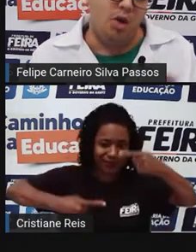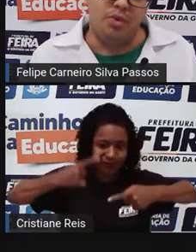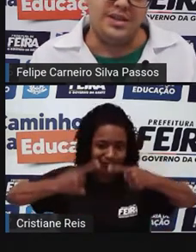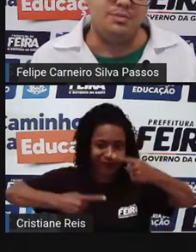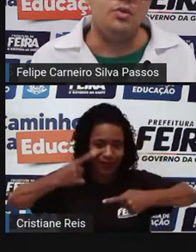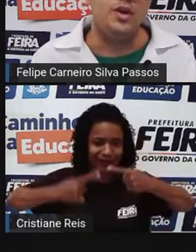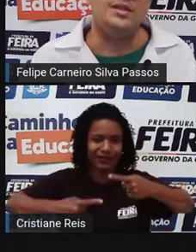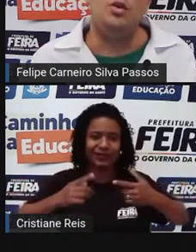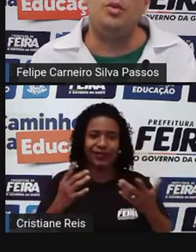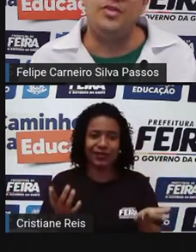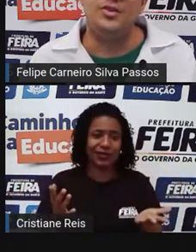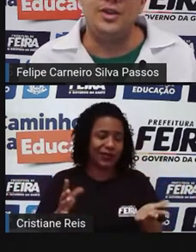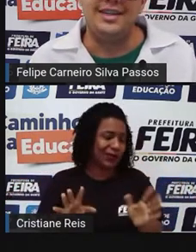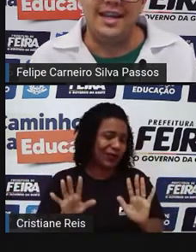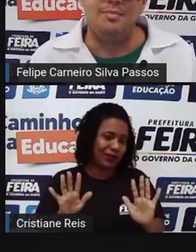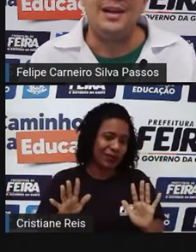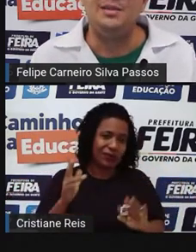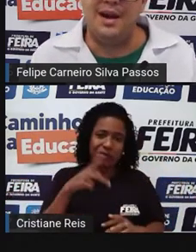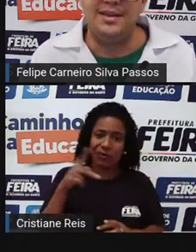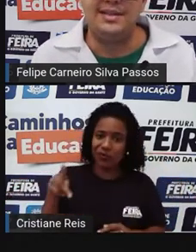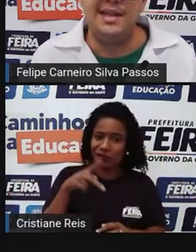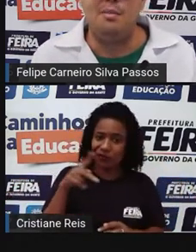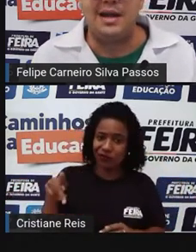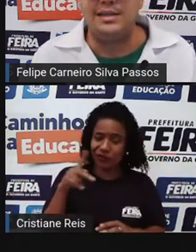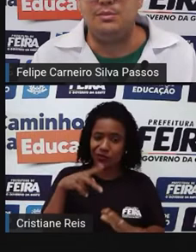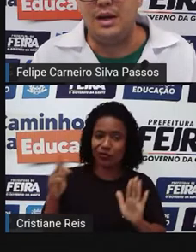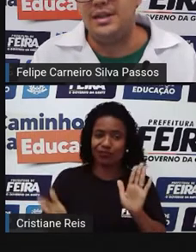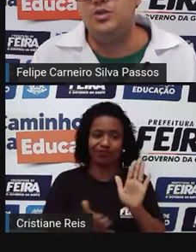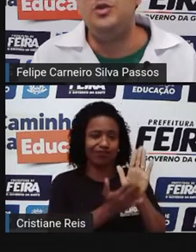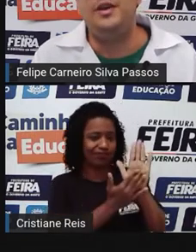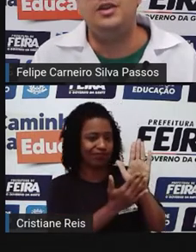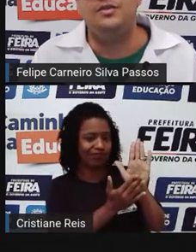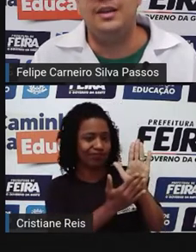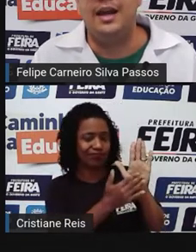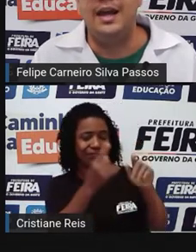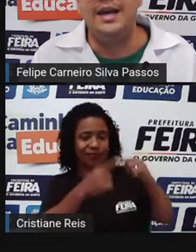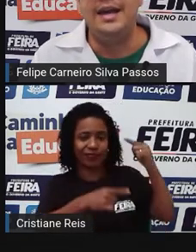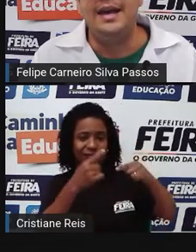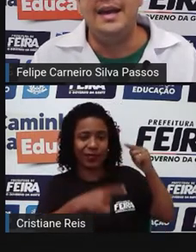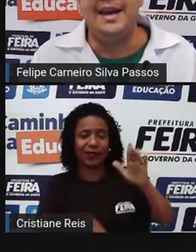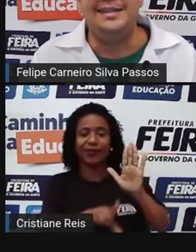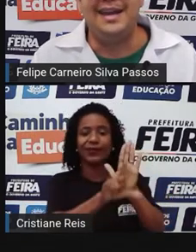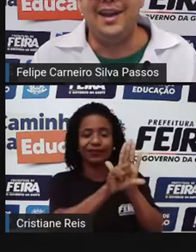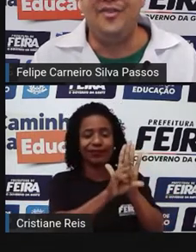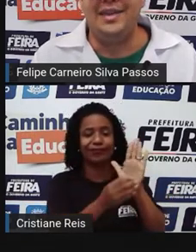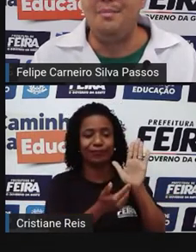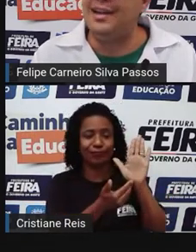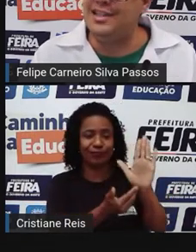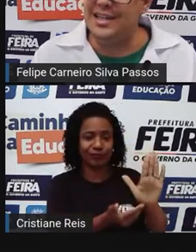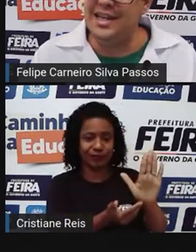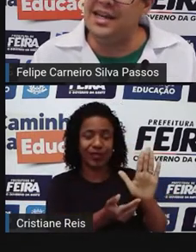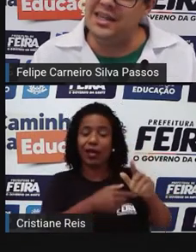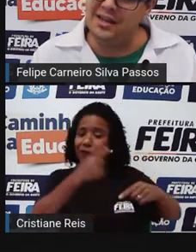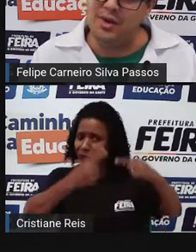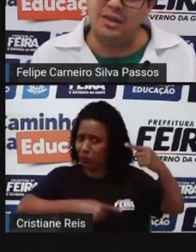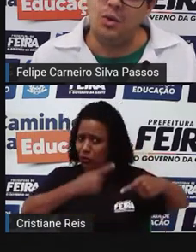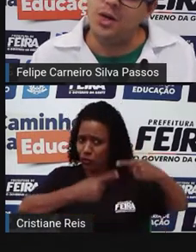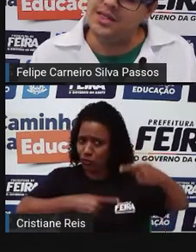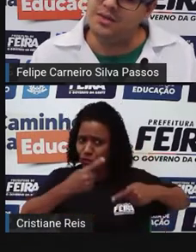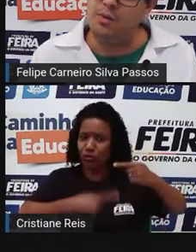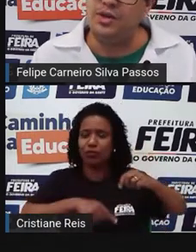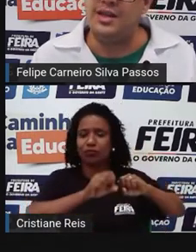Eu, por exemplo, não conheço nenhum professor que tenha participado desses debates. Mas a justificativa da lei é de que ela foi debatida entre